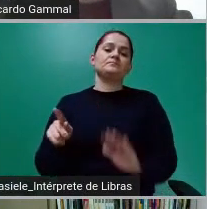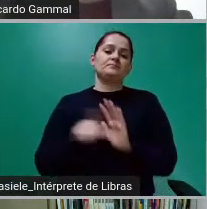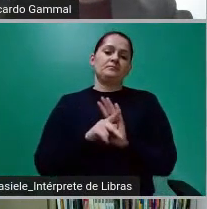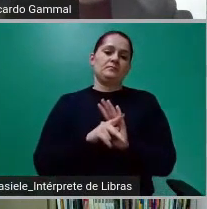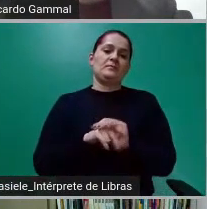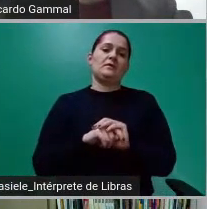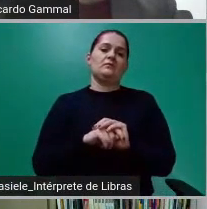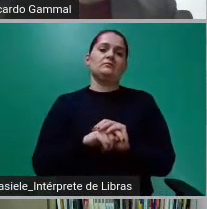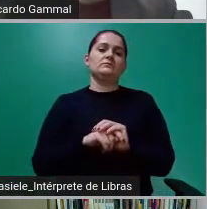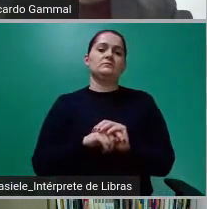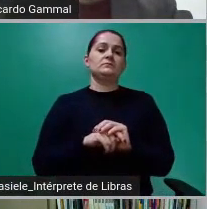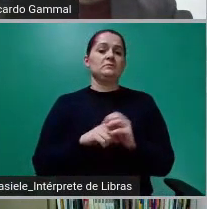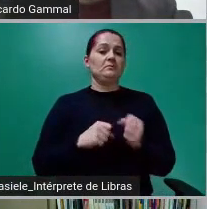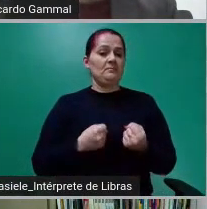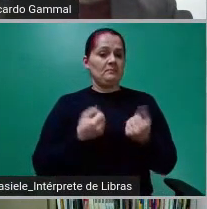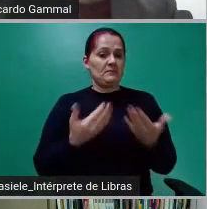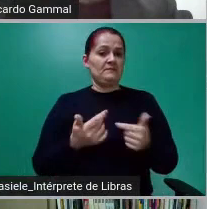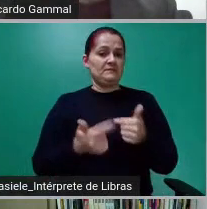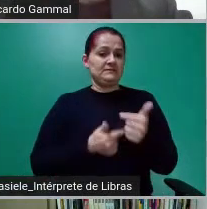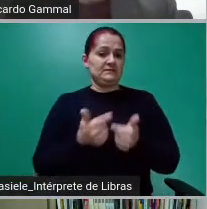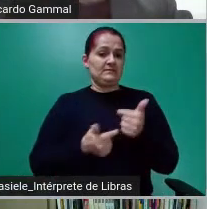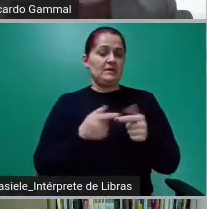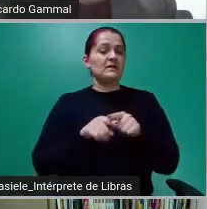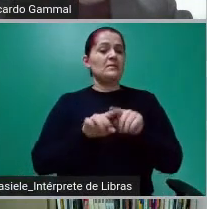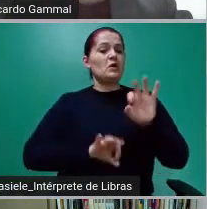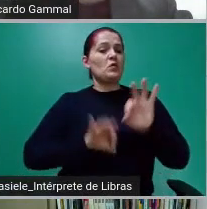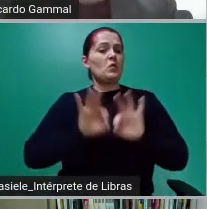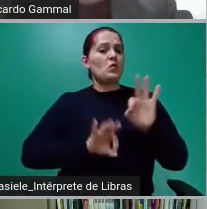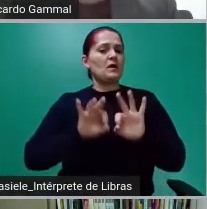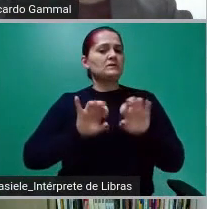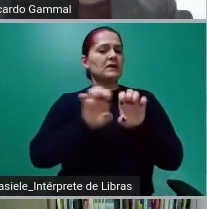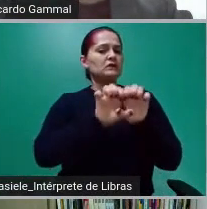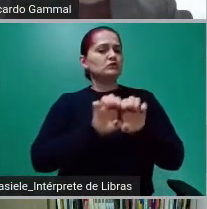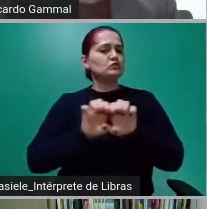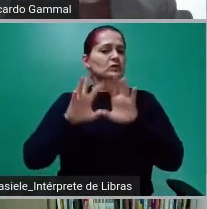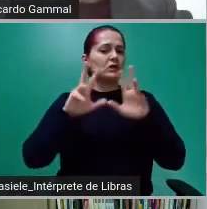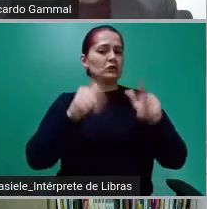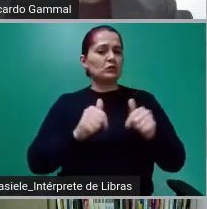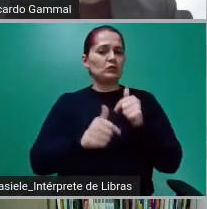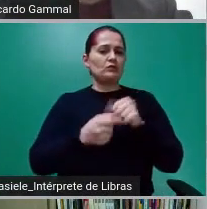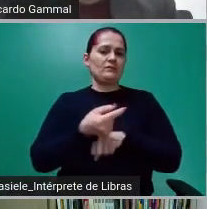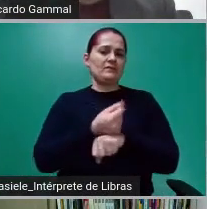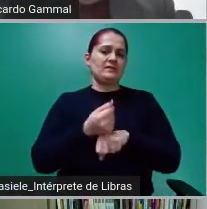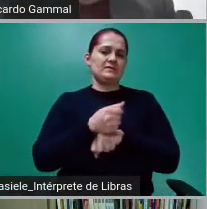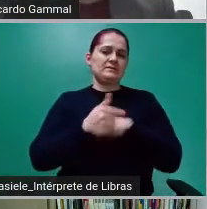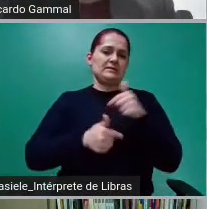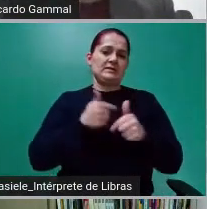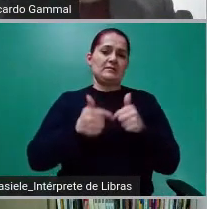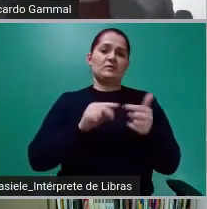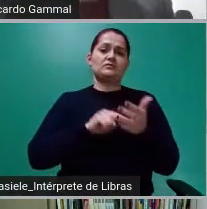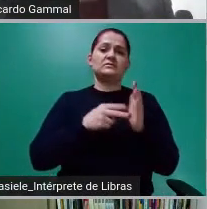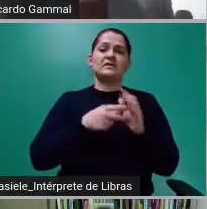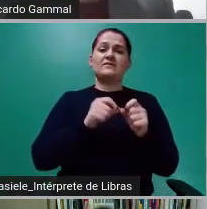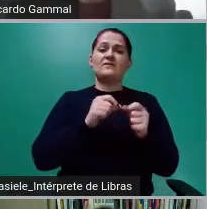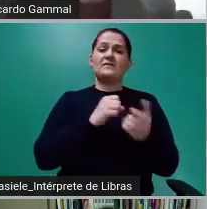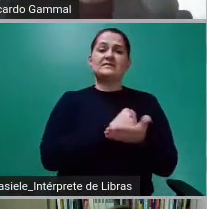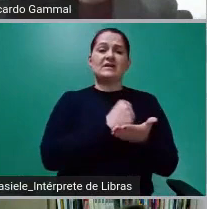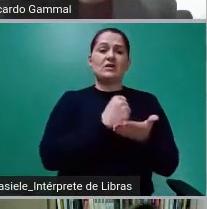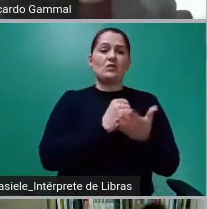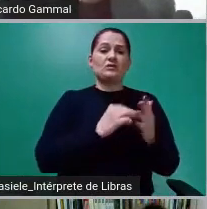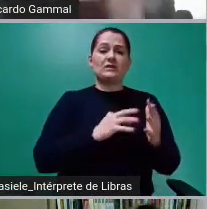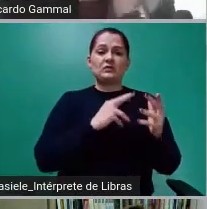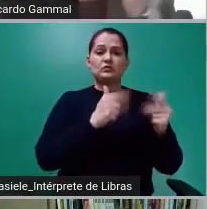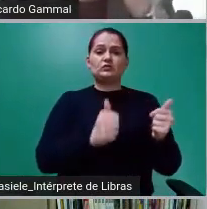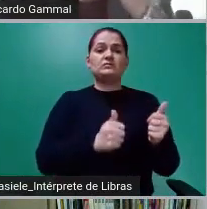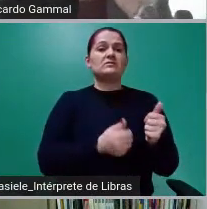estruturar toda a operação. Estruturar a operação, gente, é fazer todos os contratos, são dezenas de